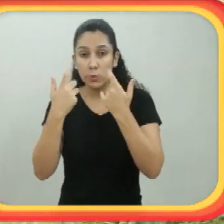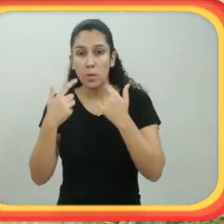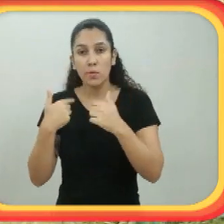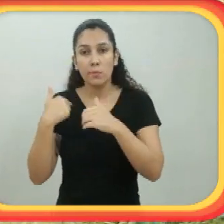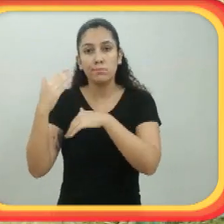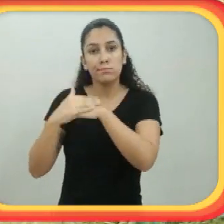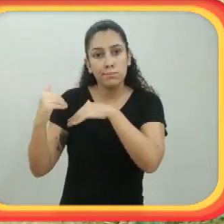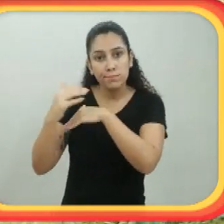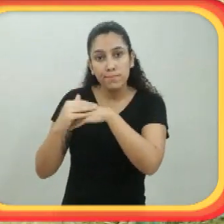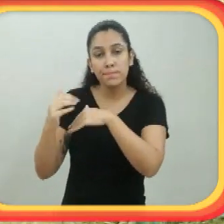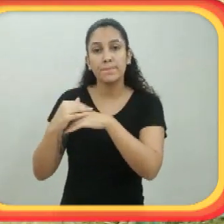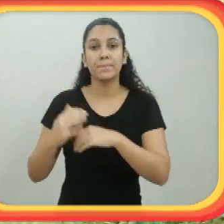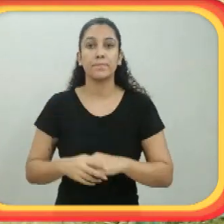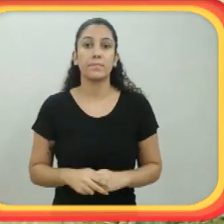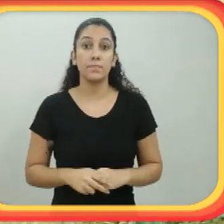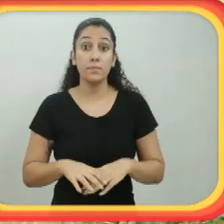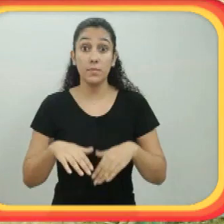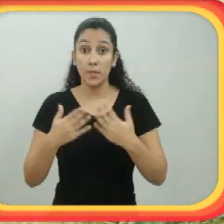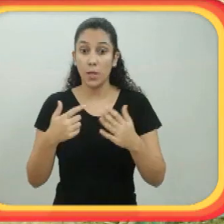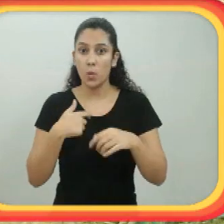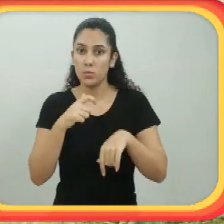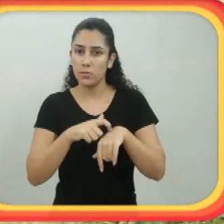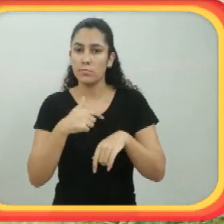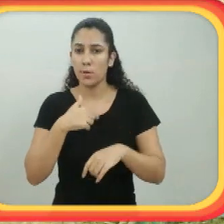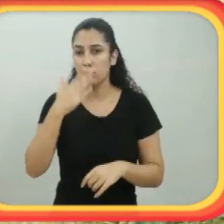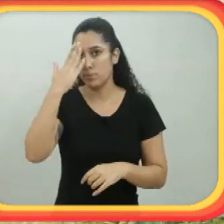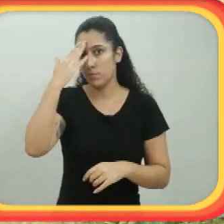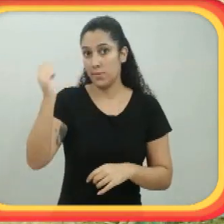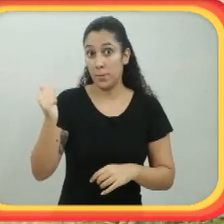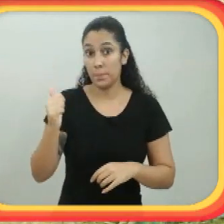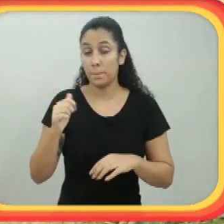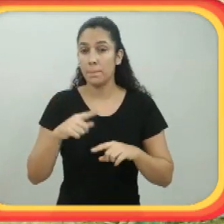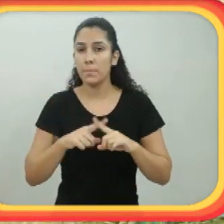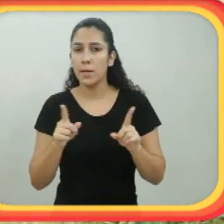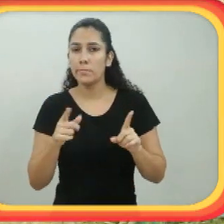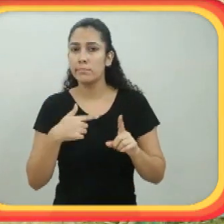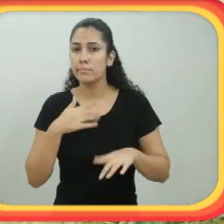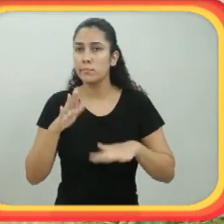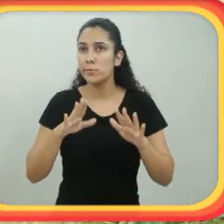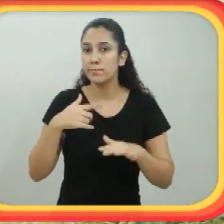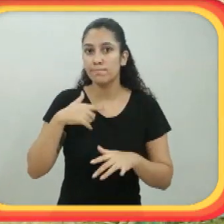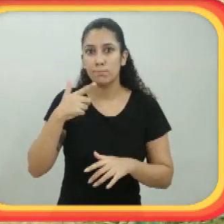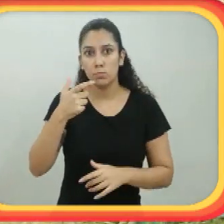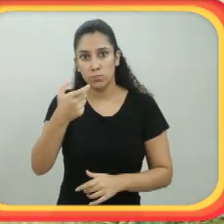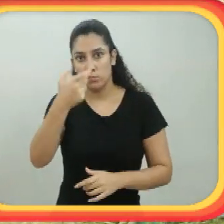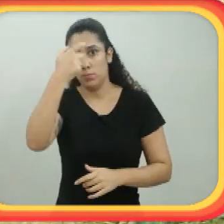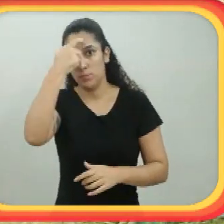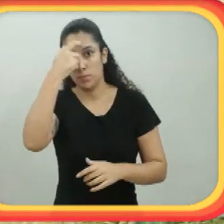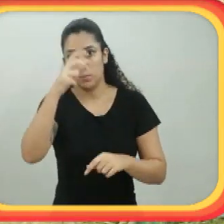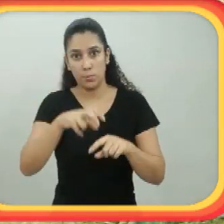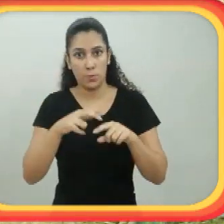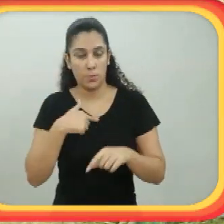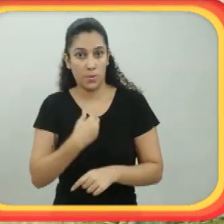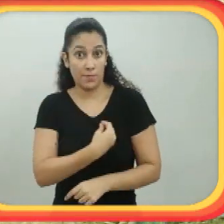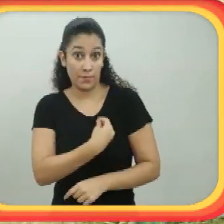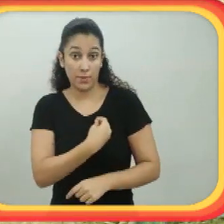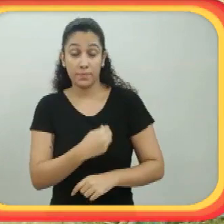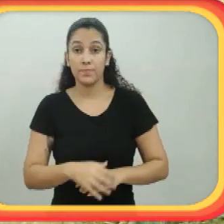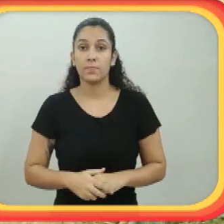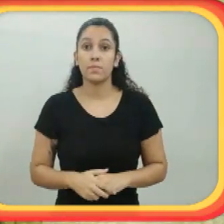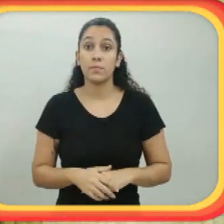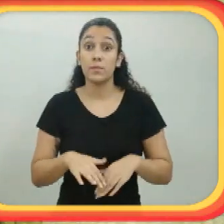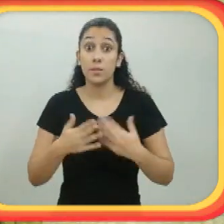Mas era uma noção que eu sabia que eu estava tetraplégica, mas por algum motivo sem